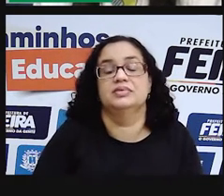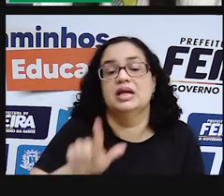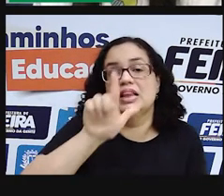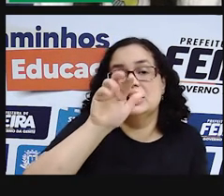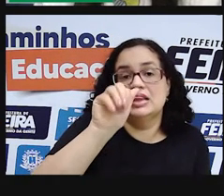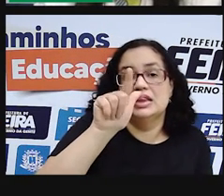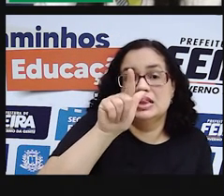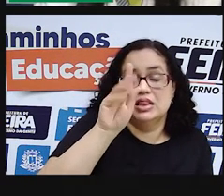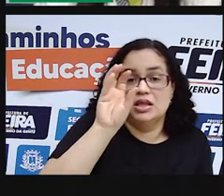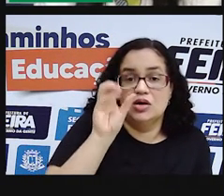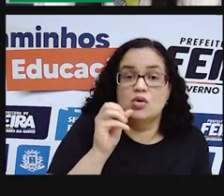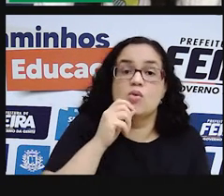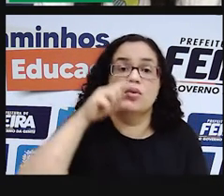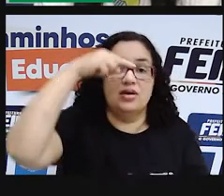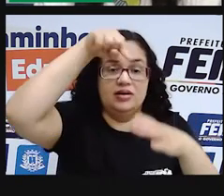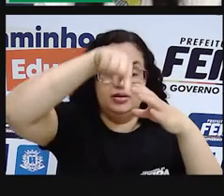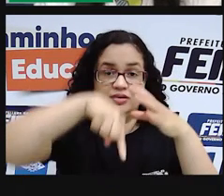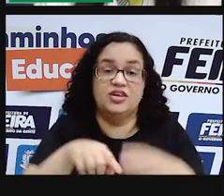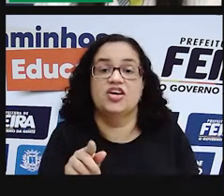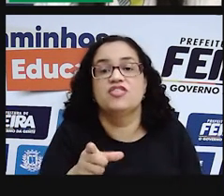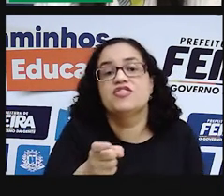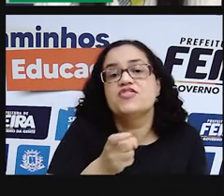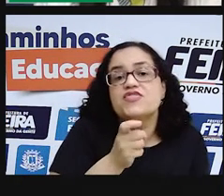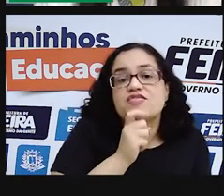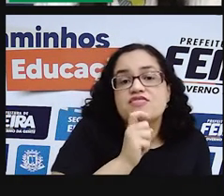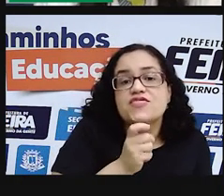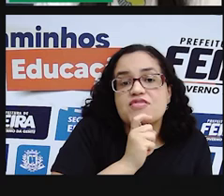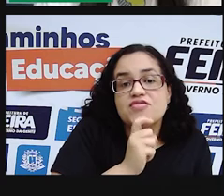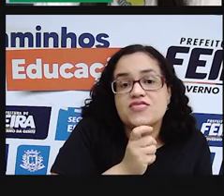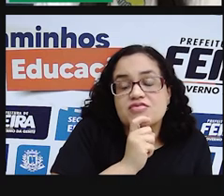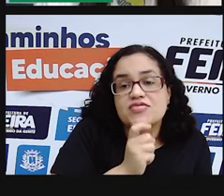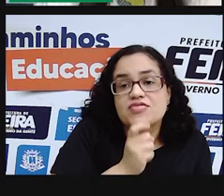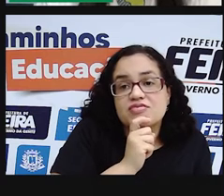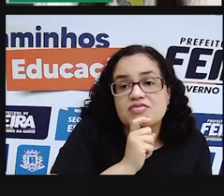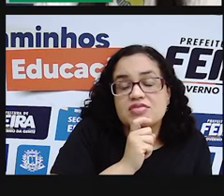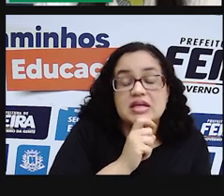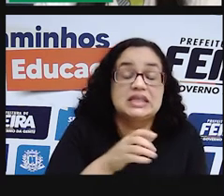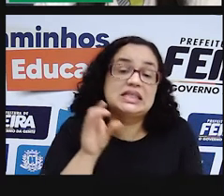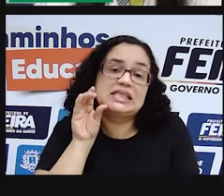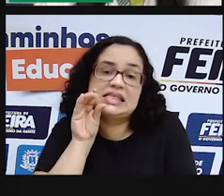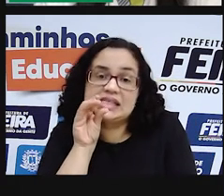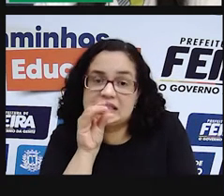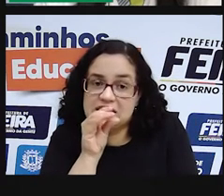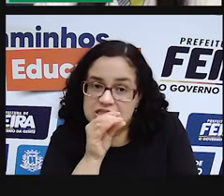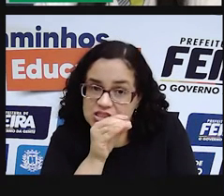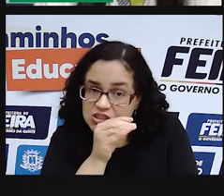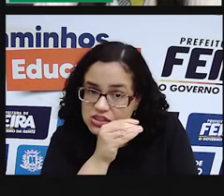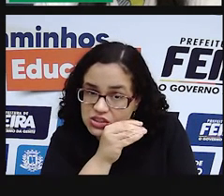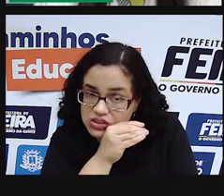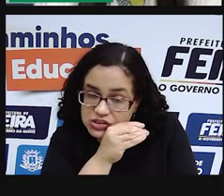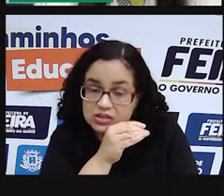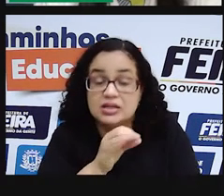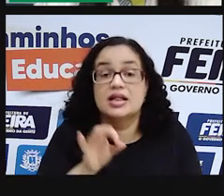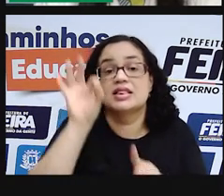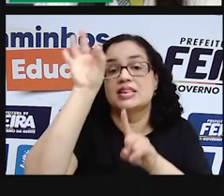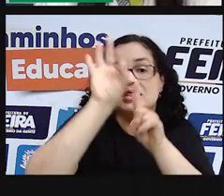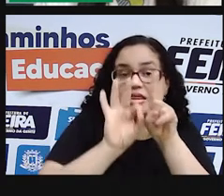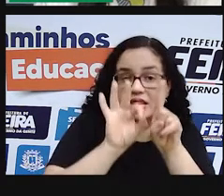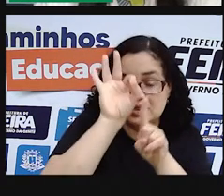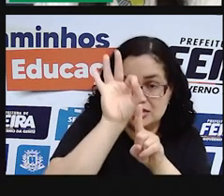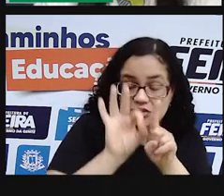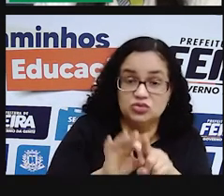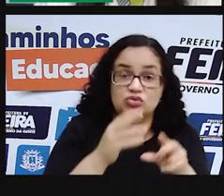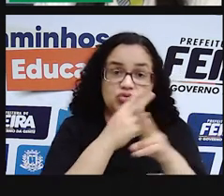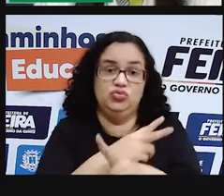mais profunda vai ter água mais fria, a lagoa mais superficial vai ter uma água mais quente, mas a questão da temperatura e também